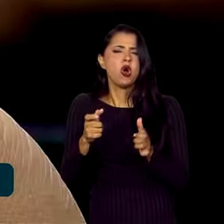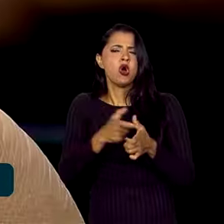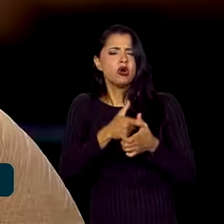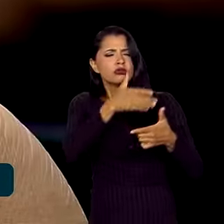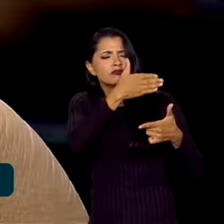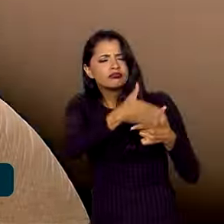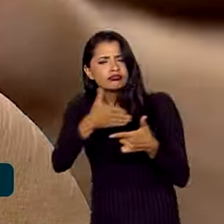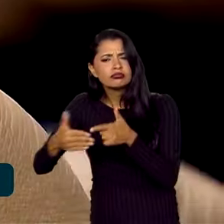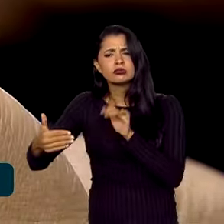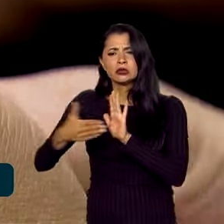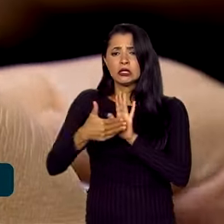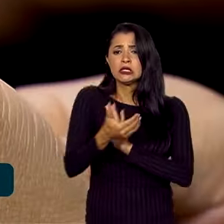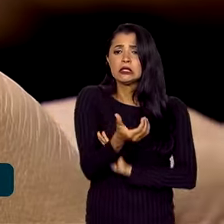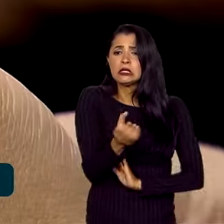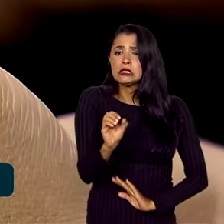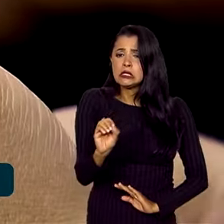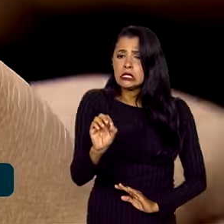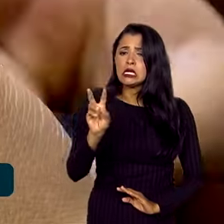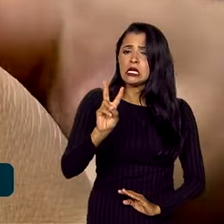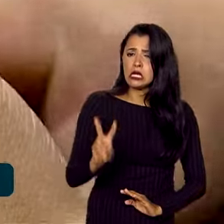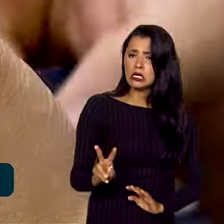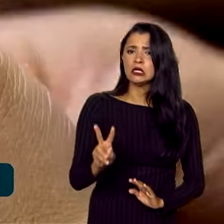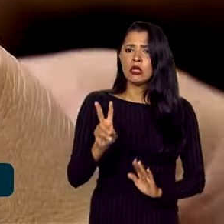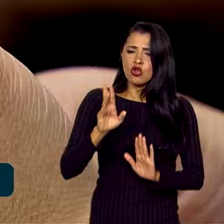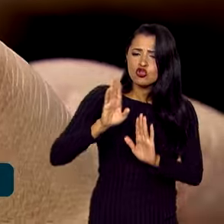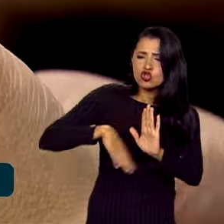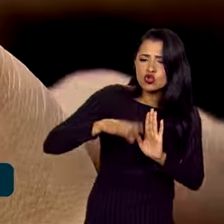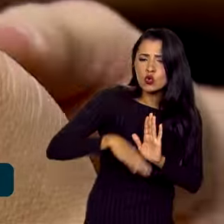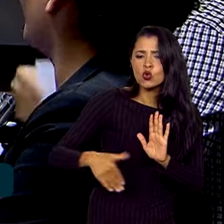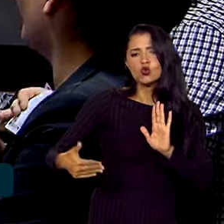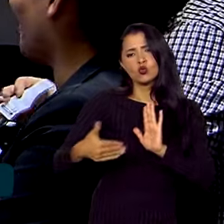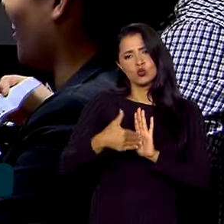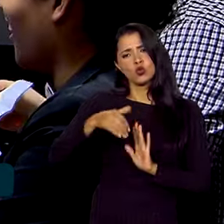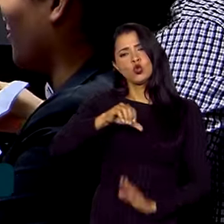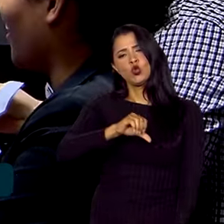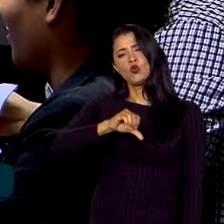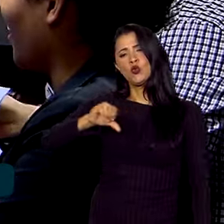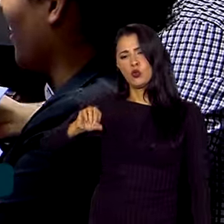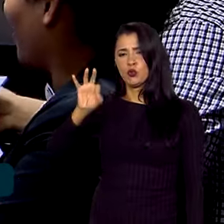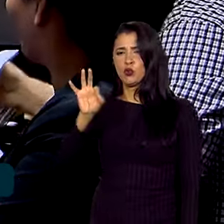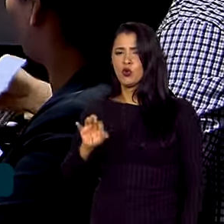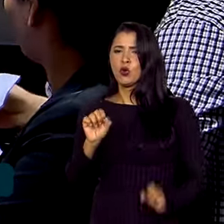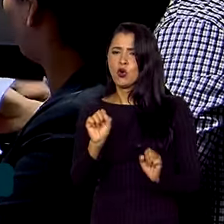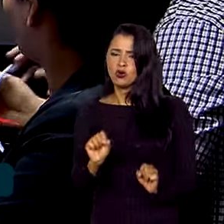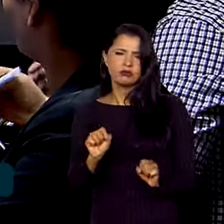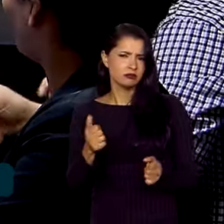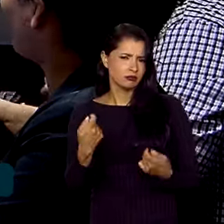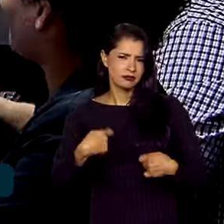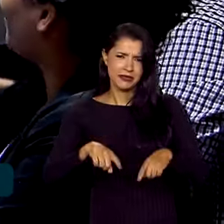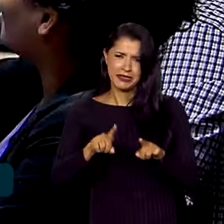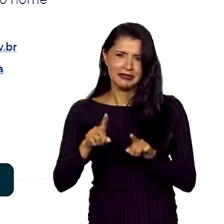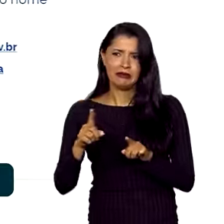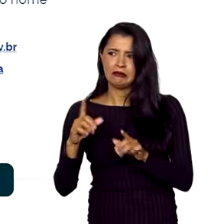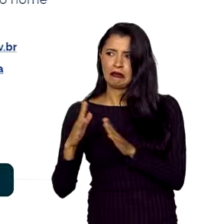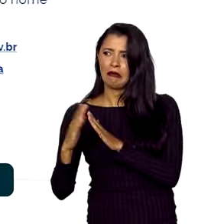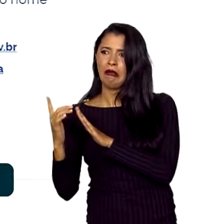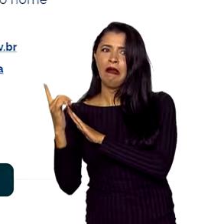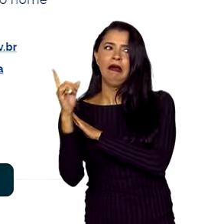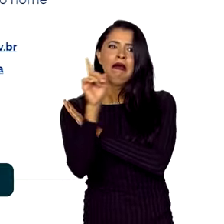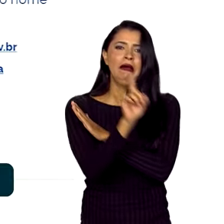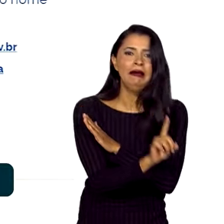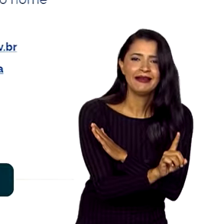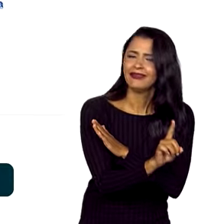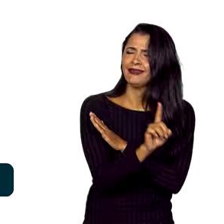em até 60 vezes e os descontos podem chegar a 99%. E não precisa nem sair de casa para